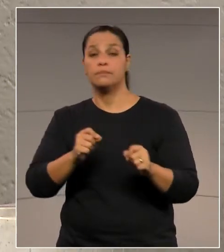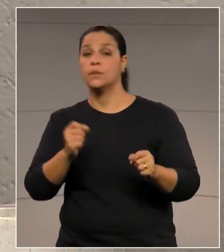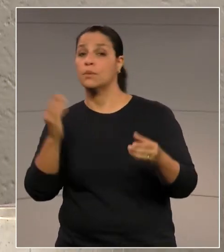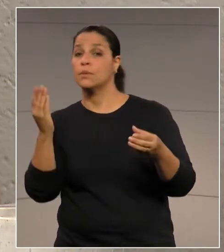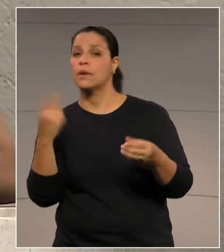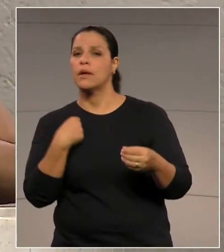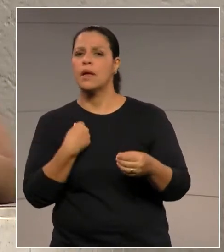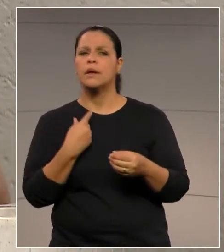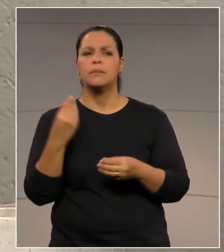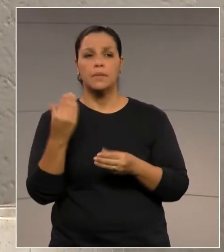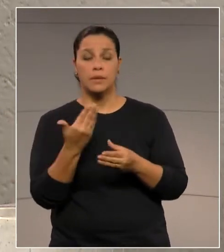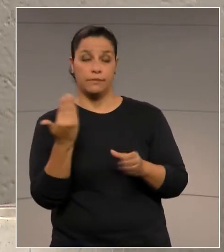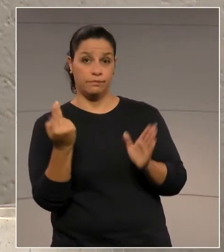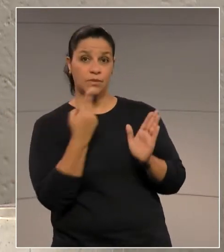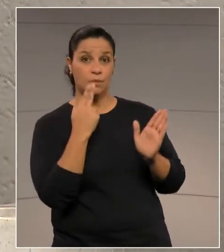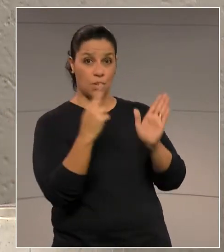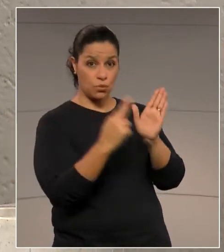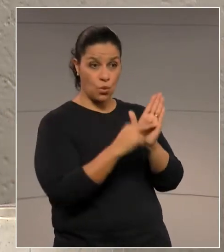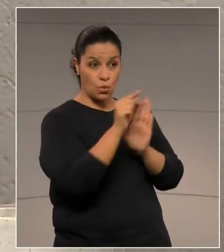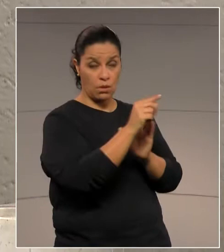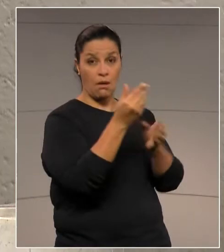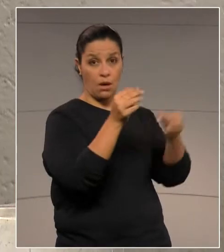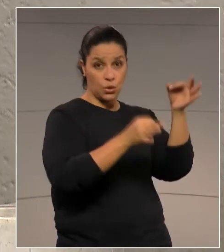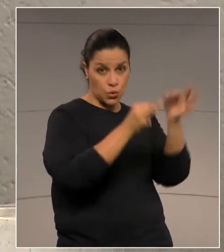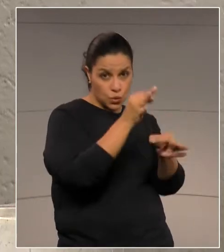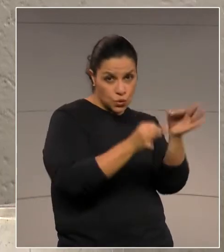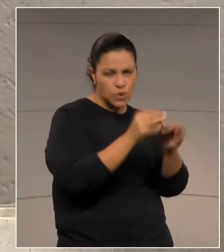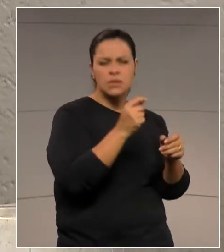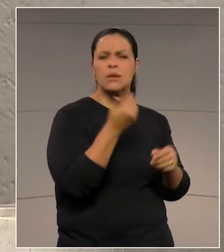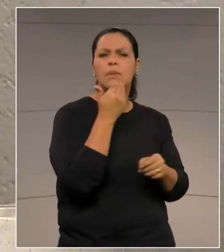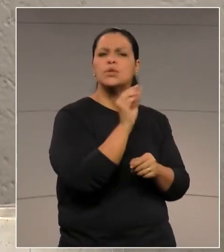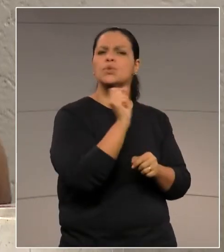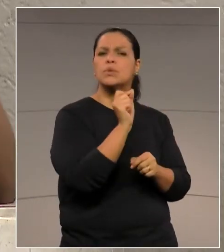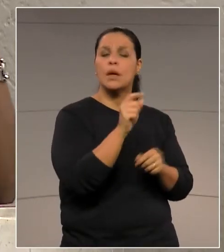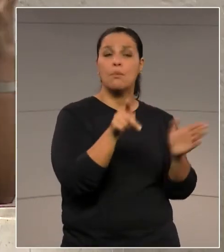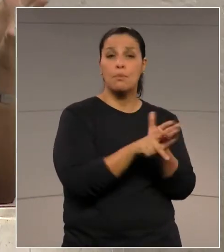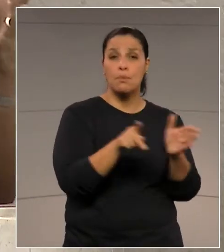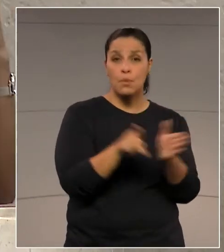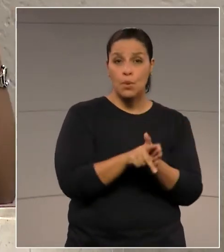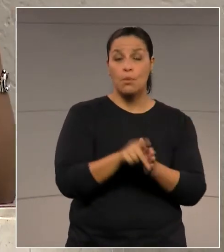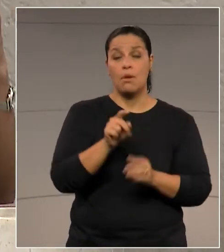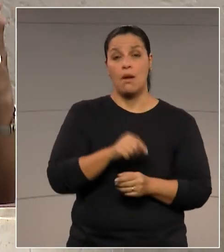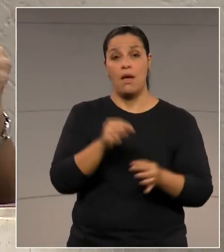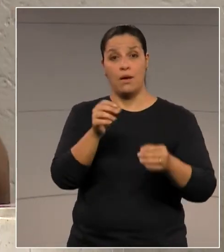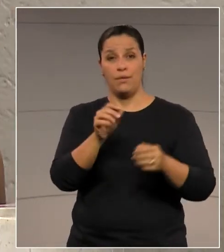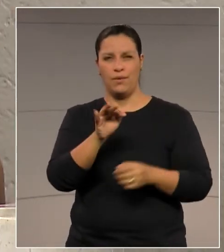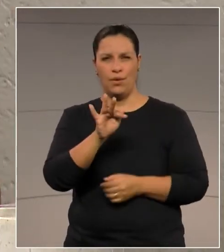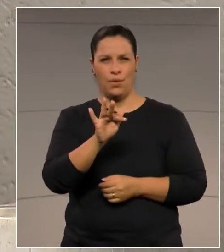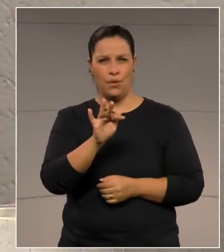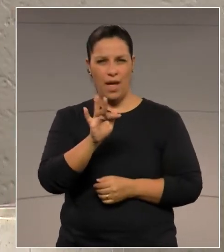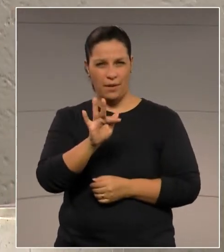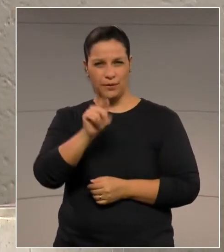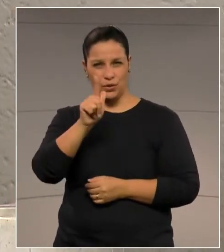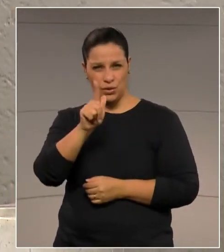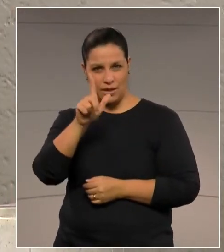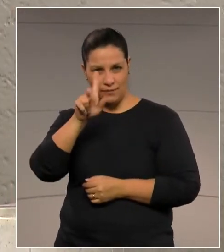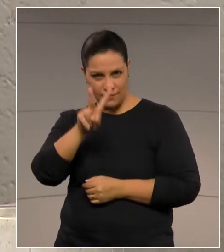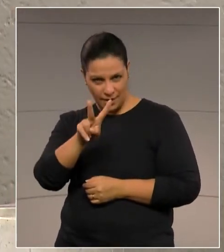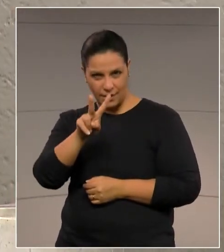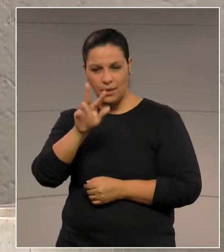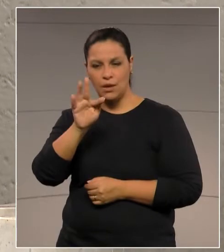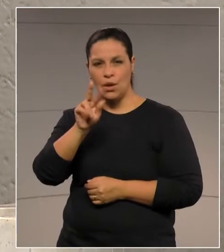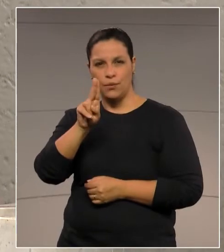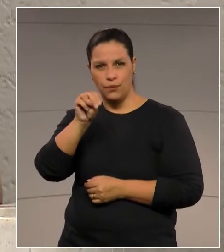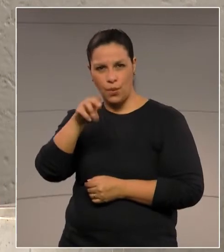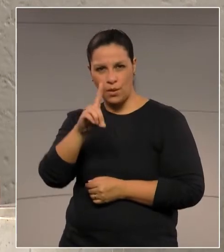uma auditoria realizada pela conceituada Fundação Getúlio Vargas,